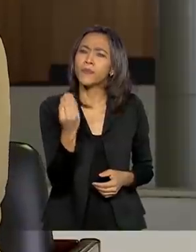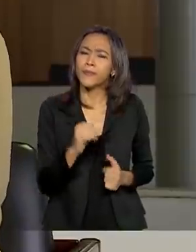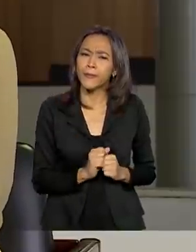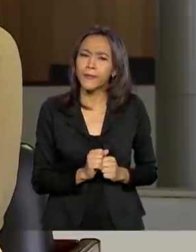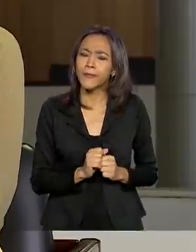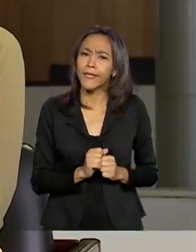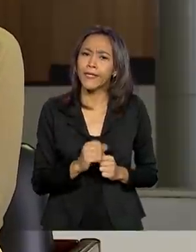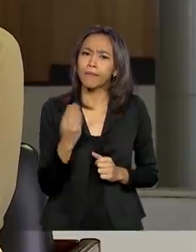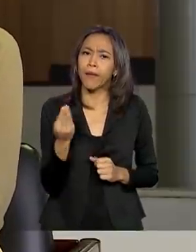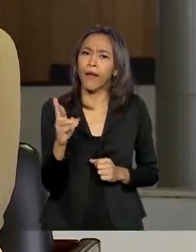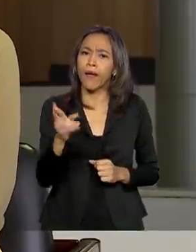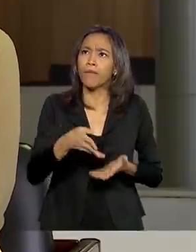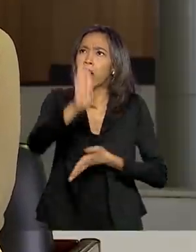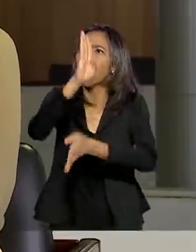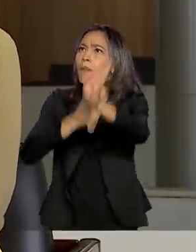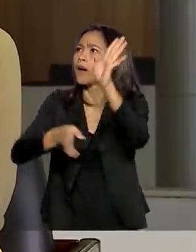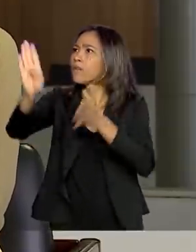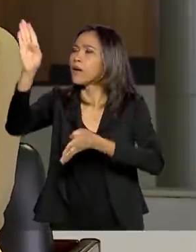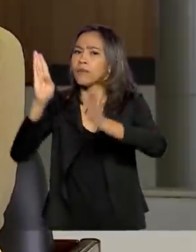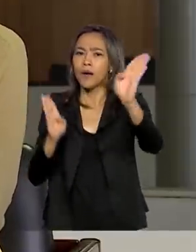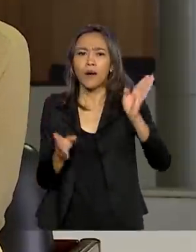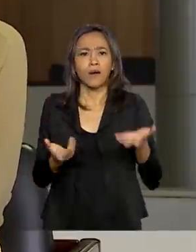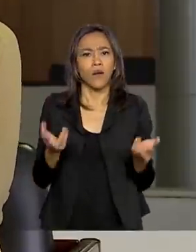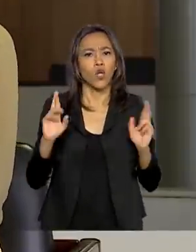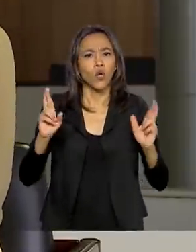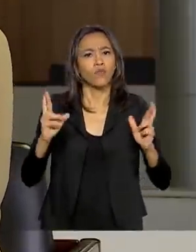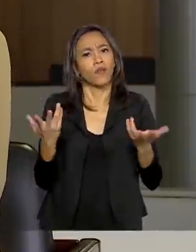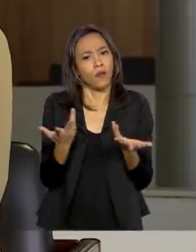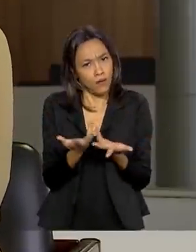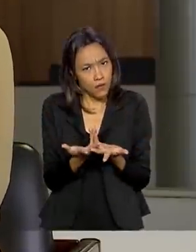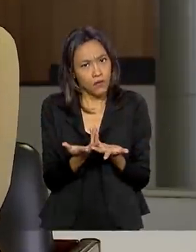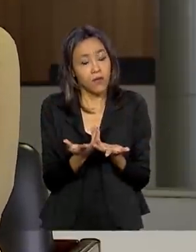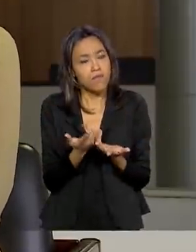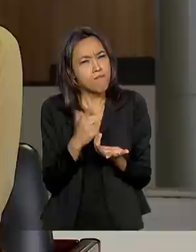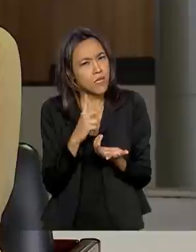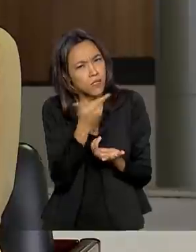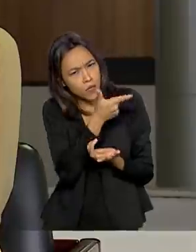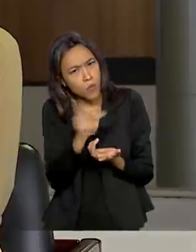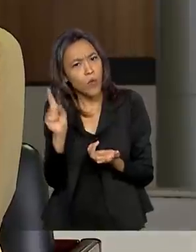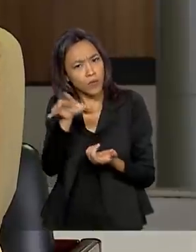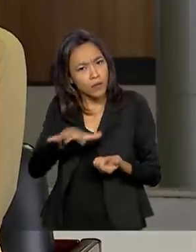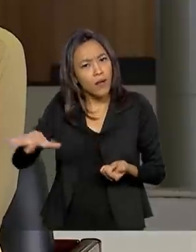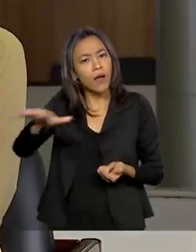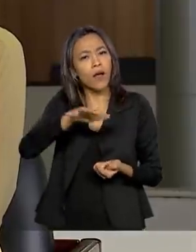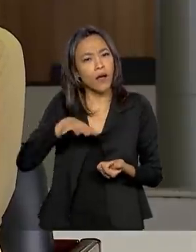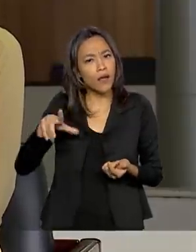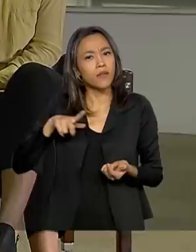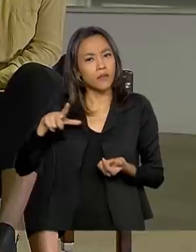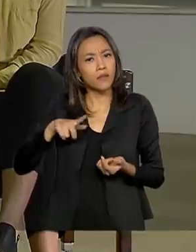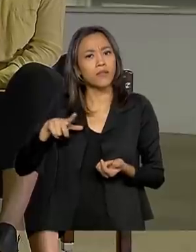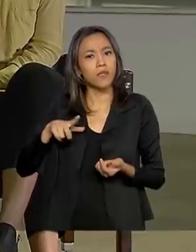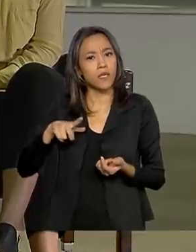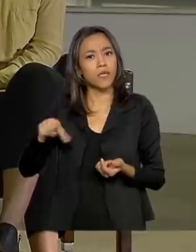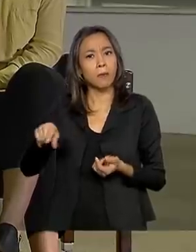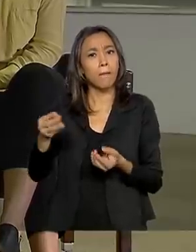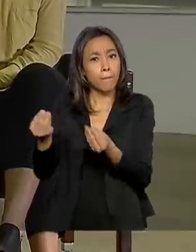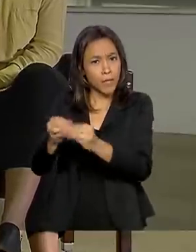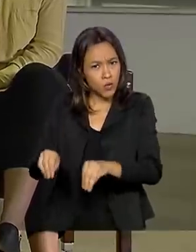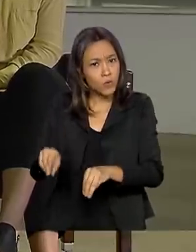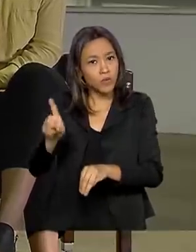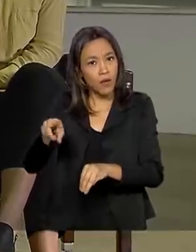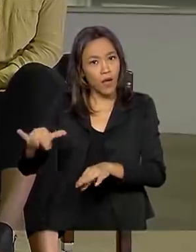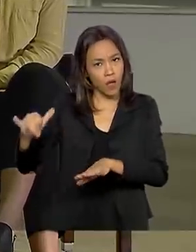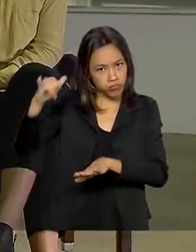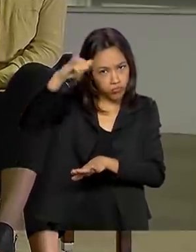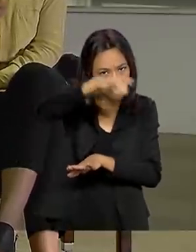das estradas, dos transportes rodoviários, mas um outro setor bastante atingido pela pandemia foi o setor aéreo, né,